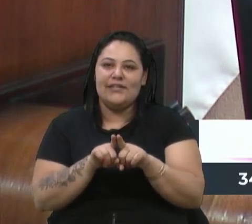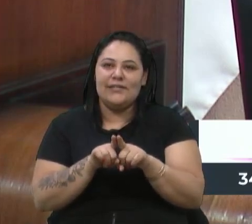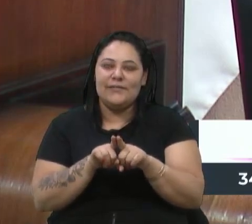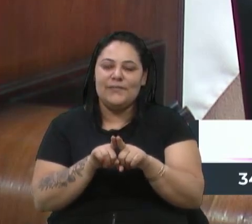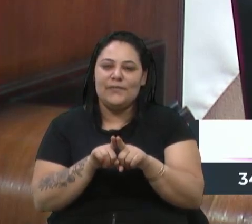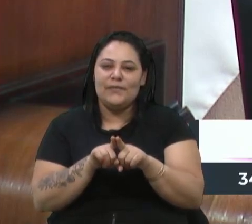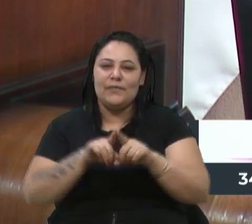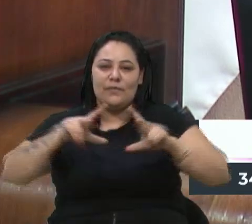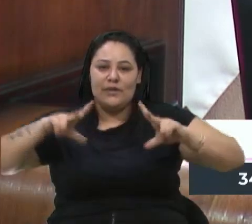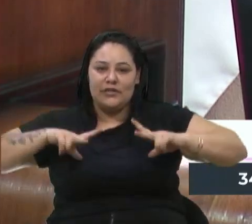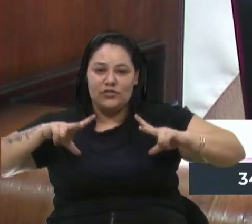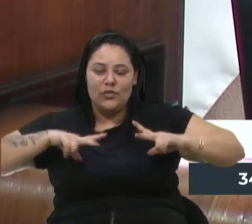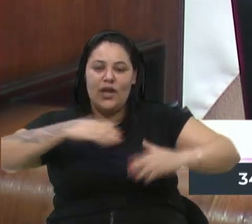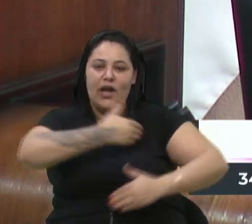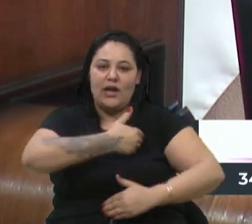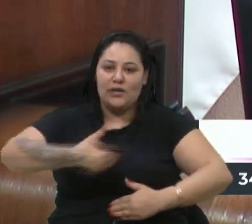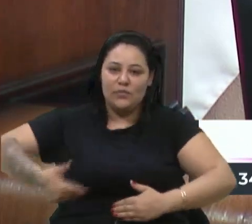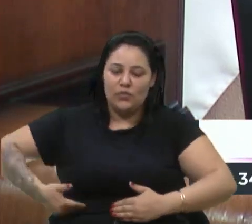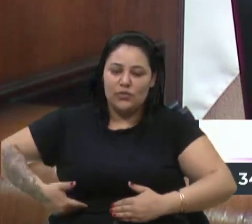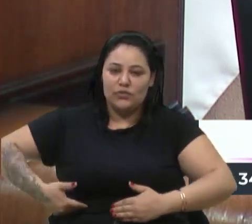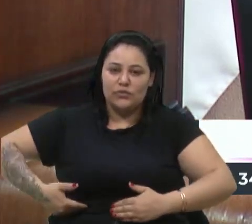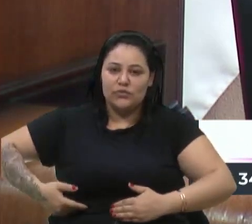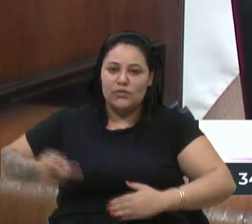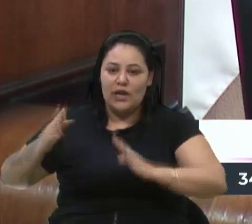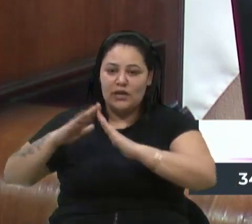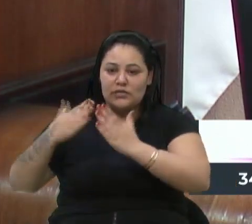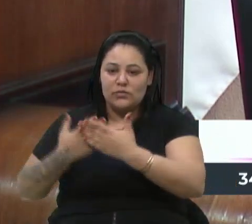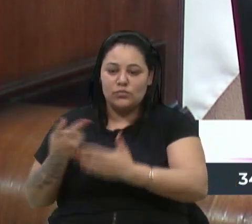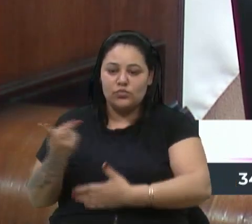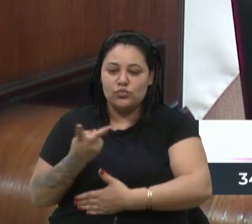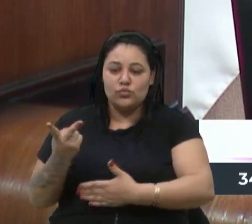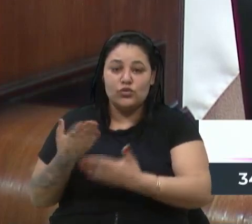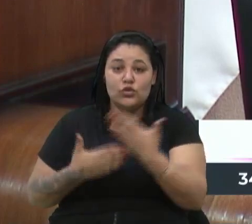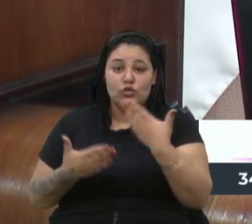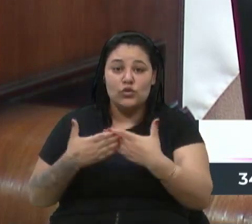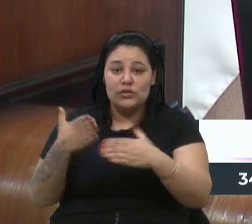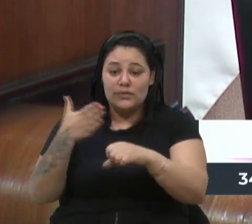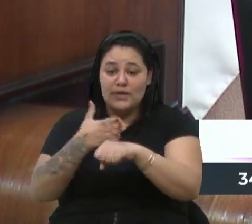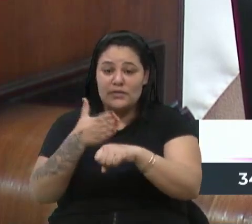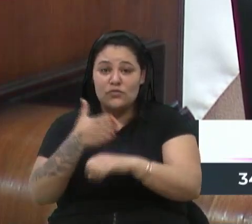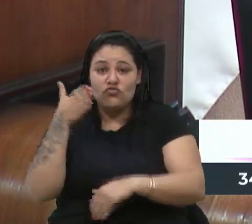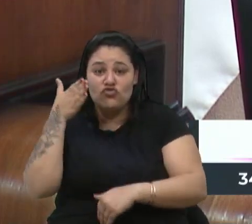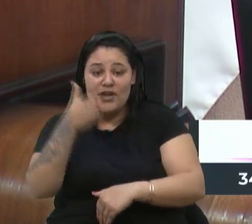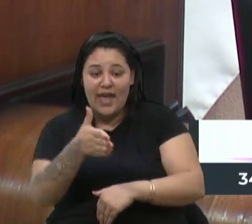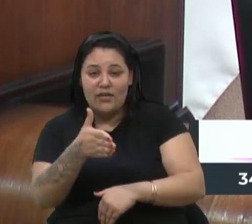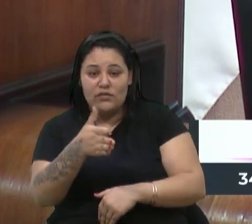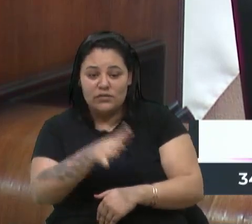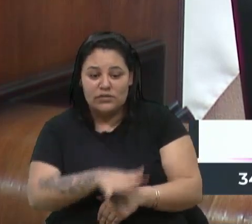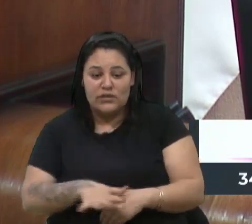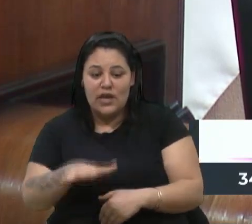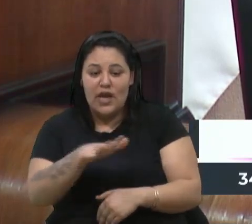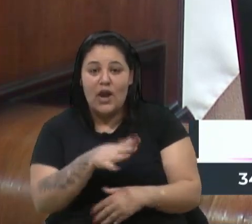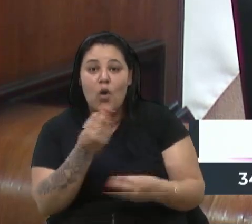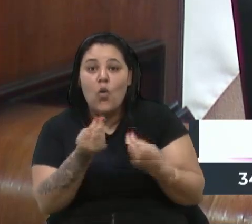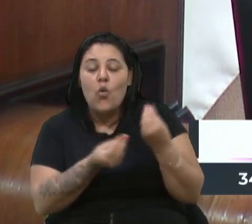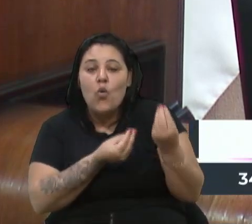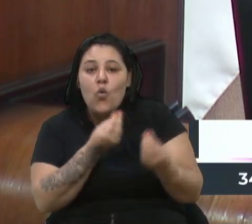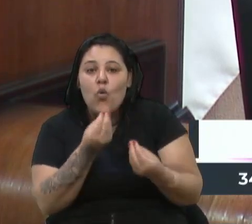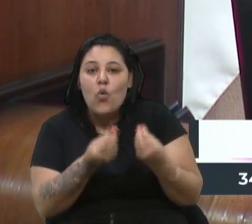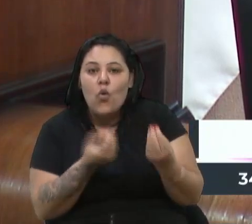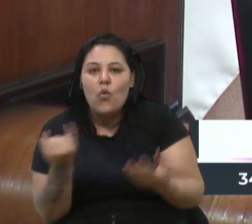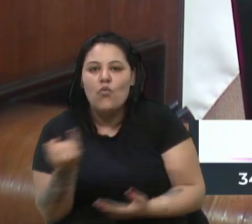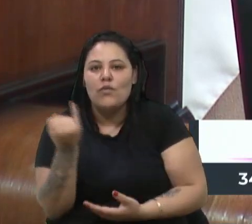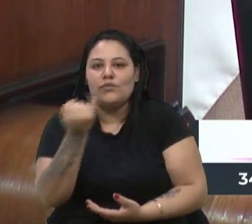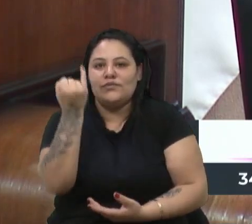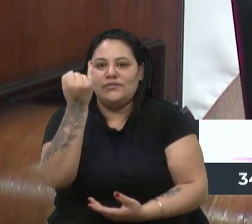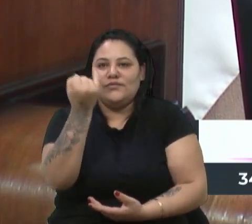privada também, todas as que se envolvem diretamente nisso, o quanto isso é importante. Eu falei